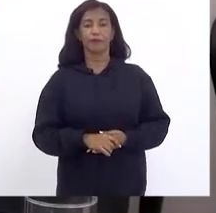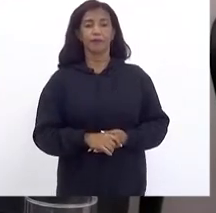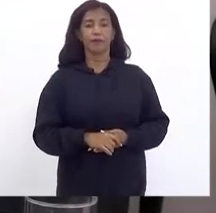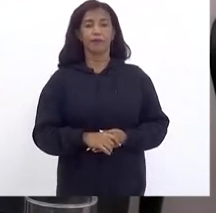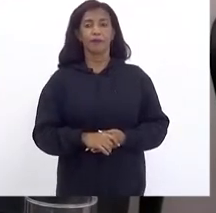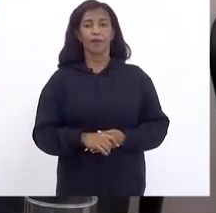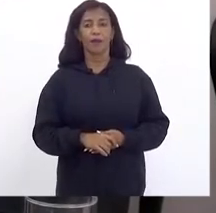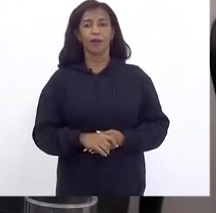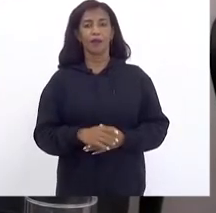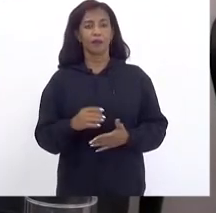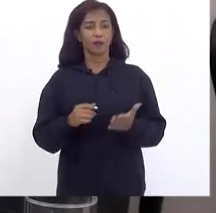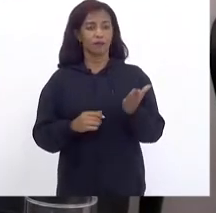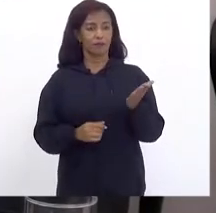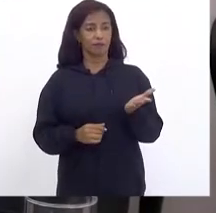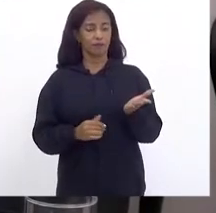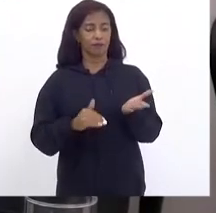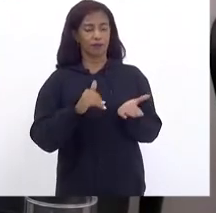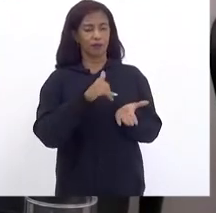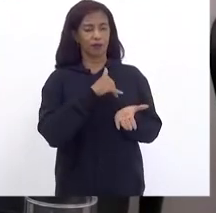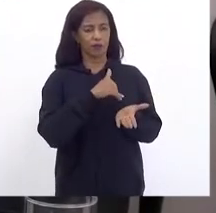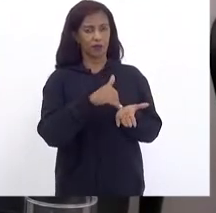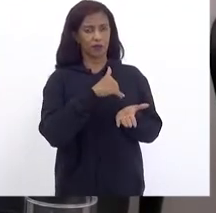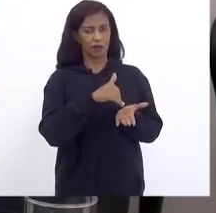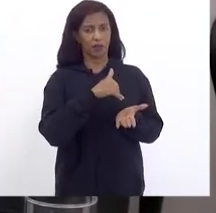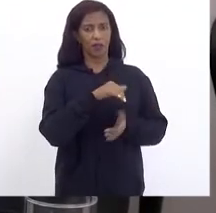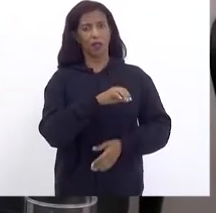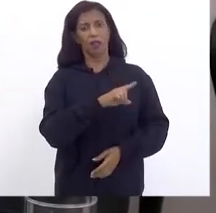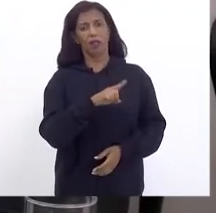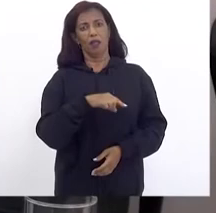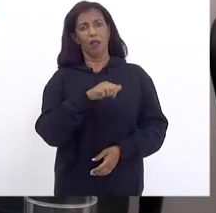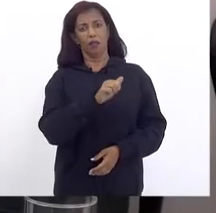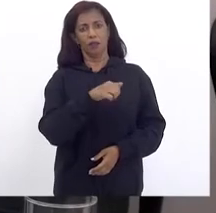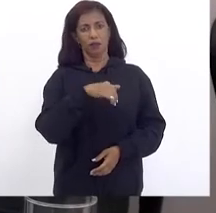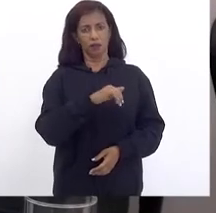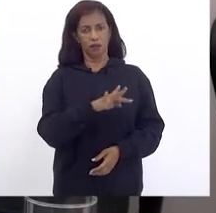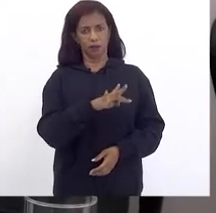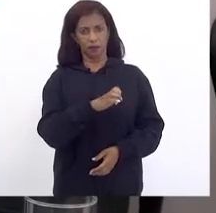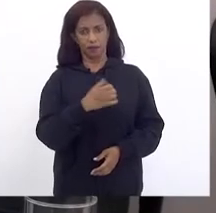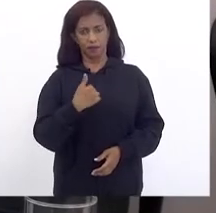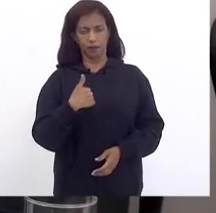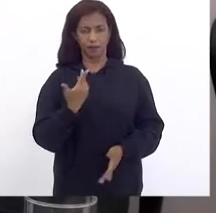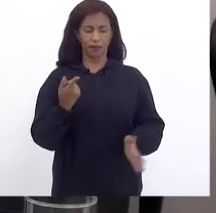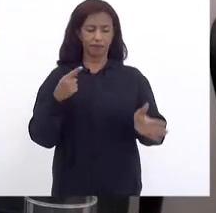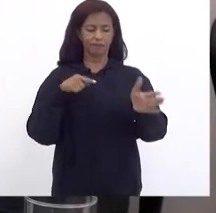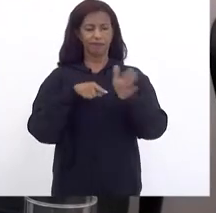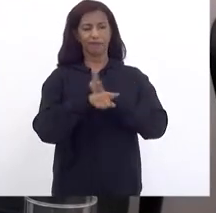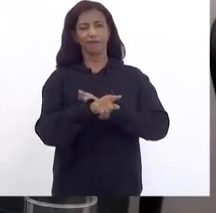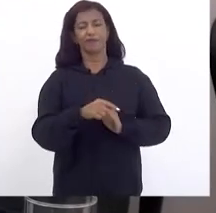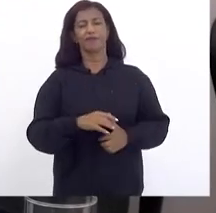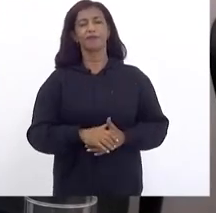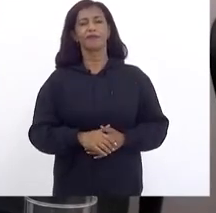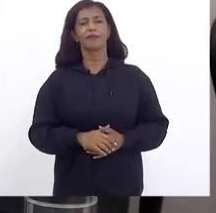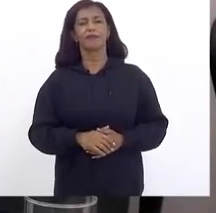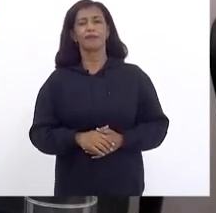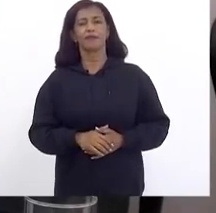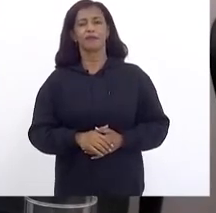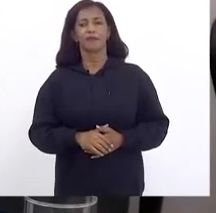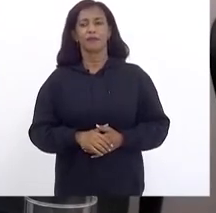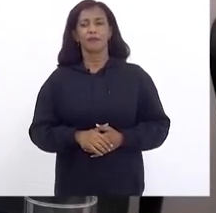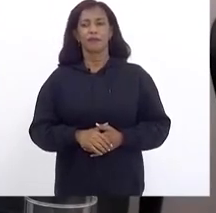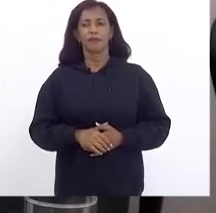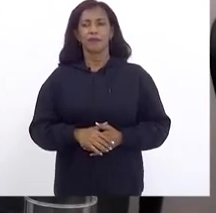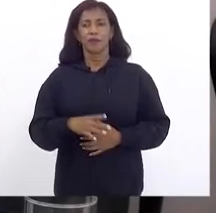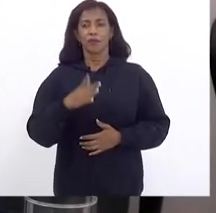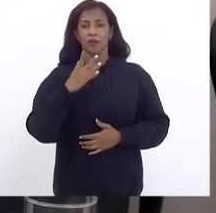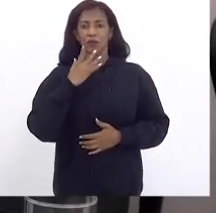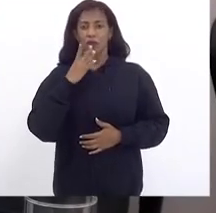E ao secretário Zamit É Eu queria Perguntar o seguinte Só